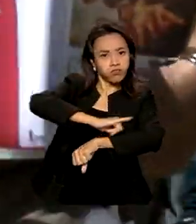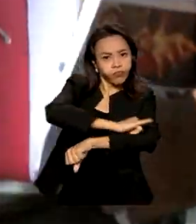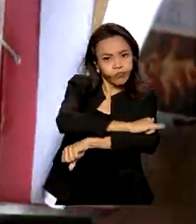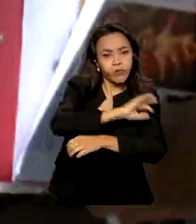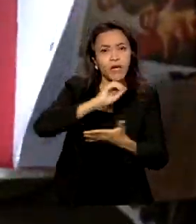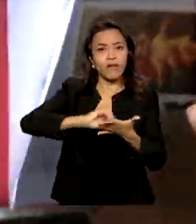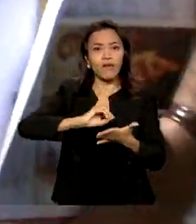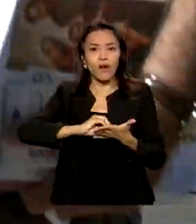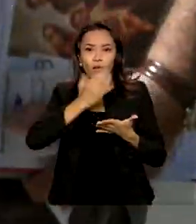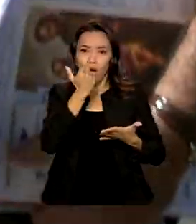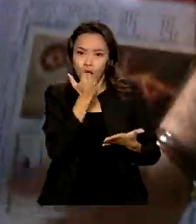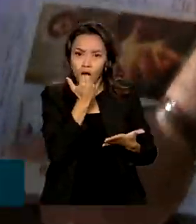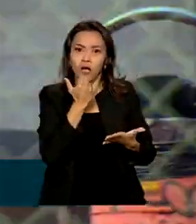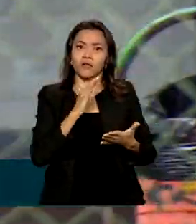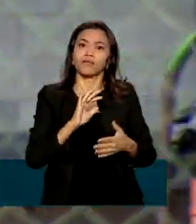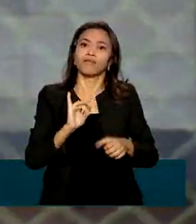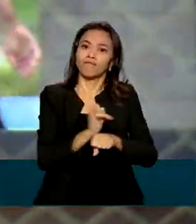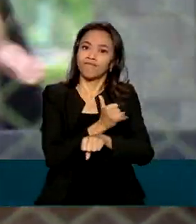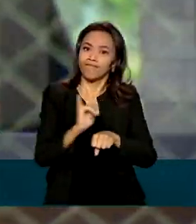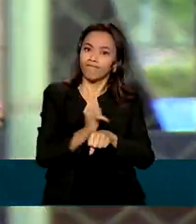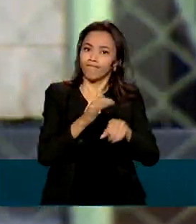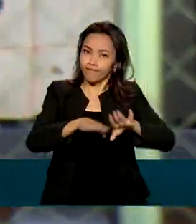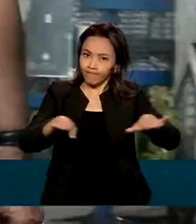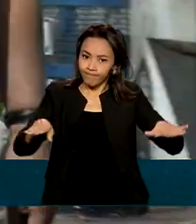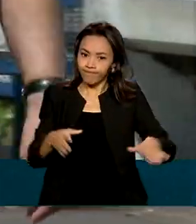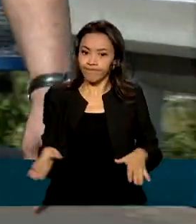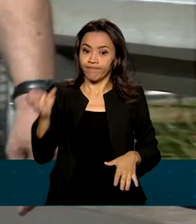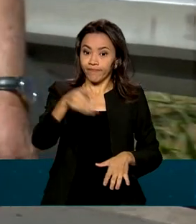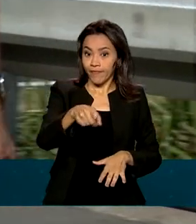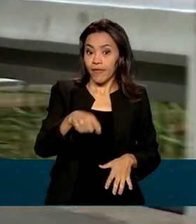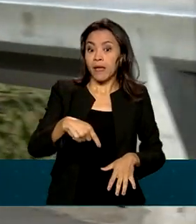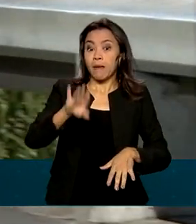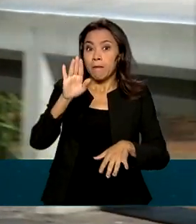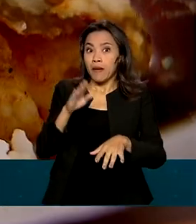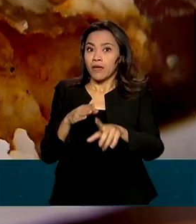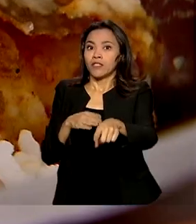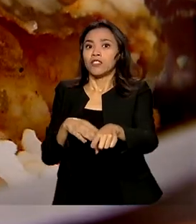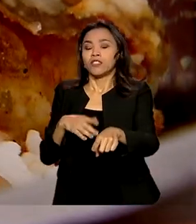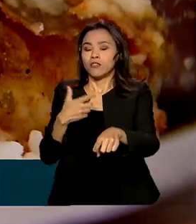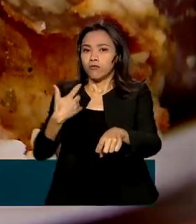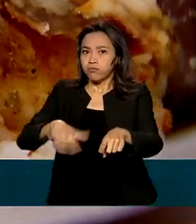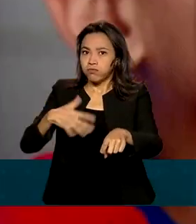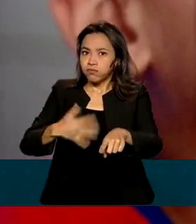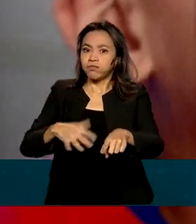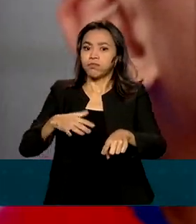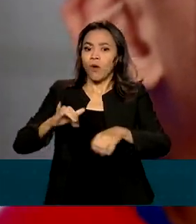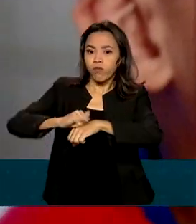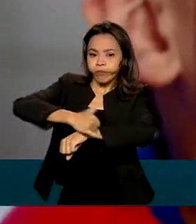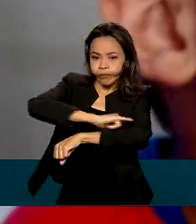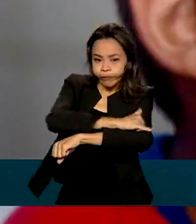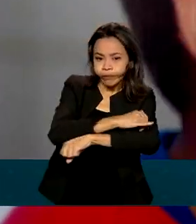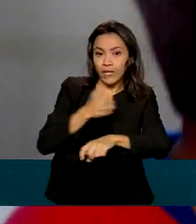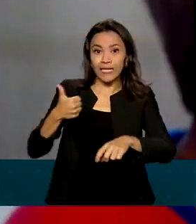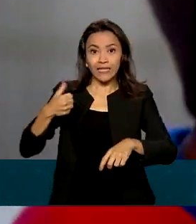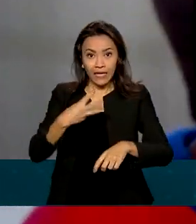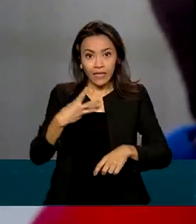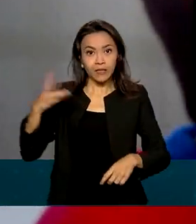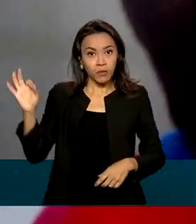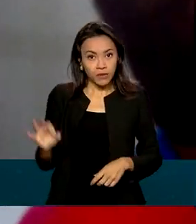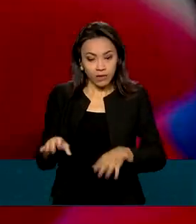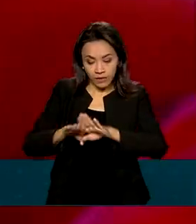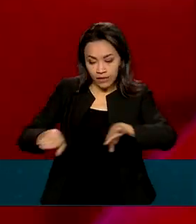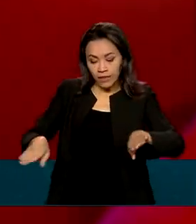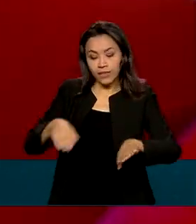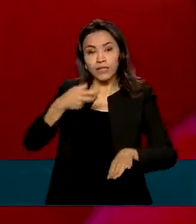20% dos brasileiros estão acima do peso, segundo o IBGE, e quase 13% das crianças entre